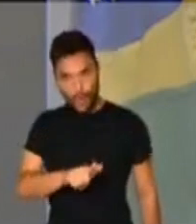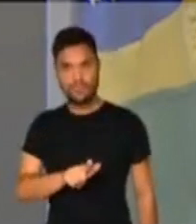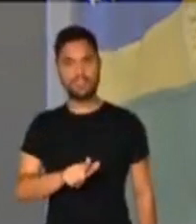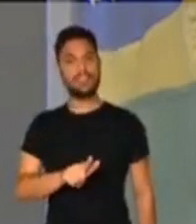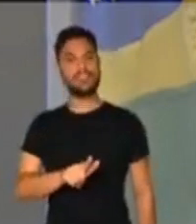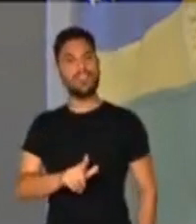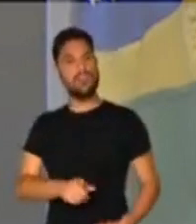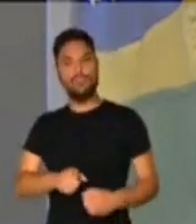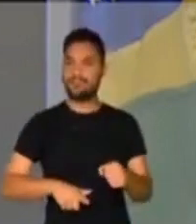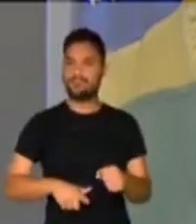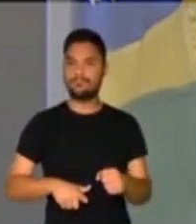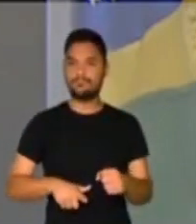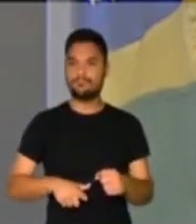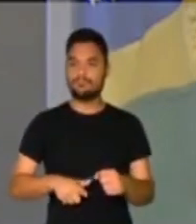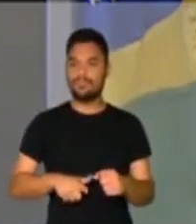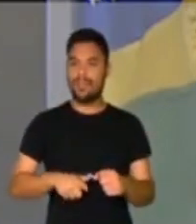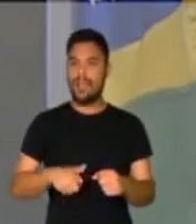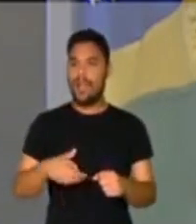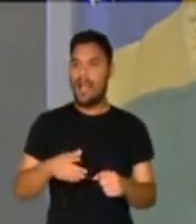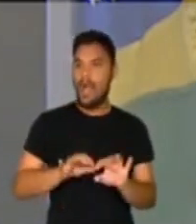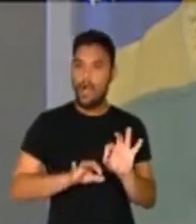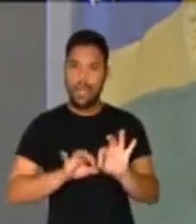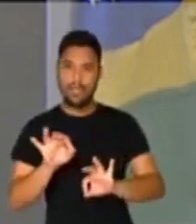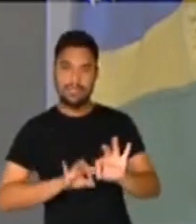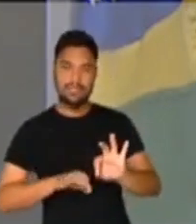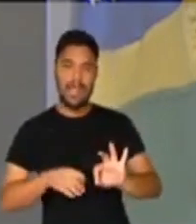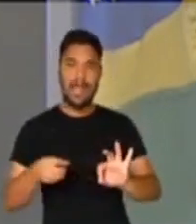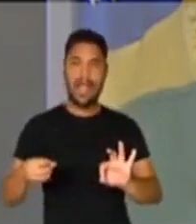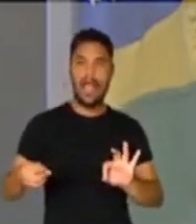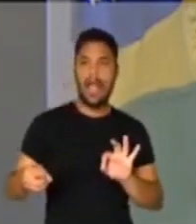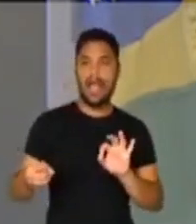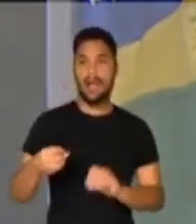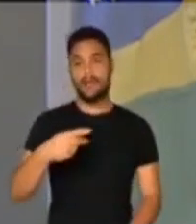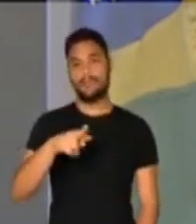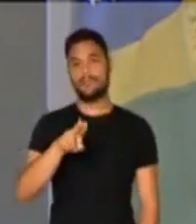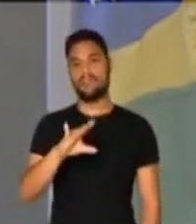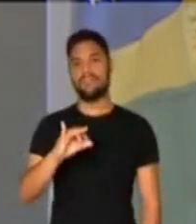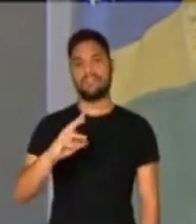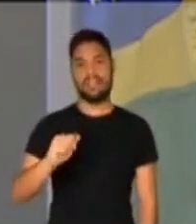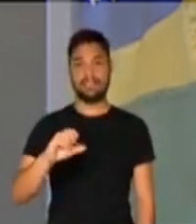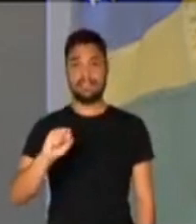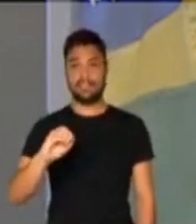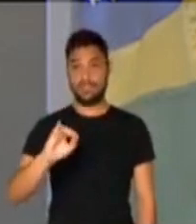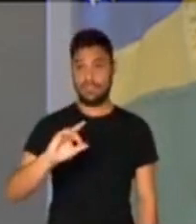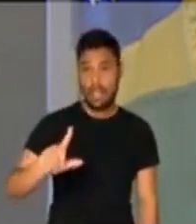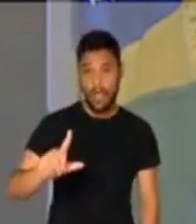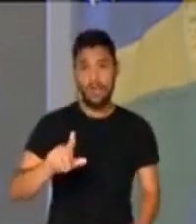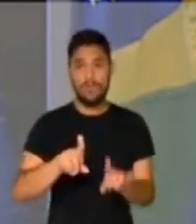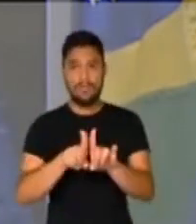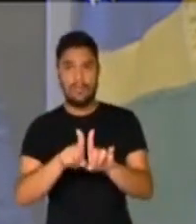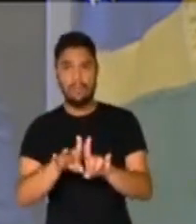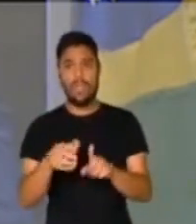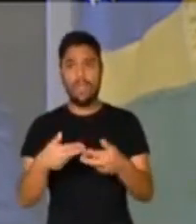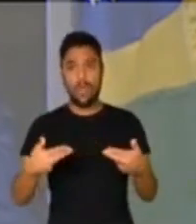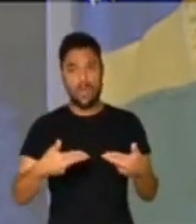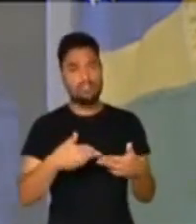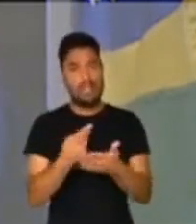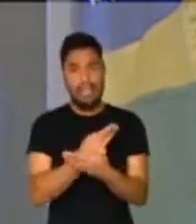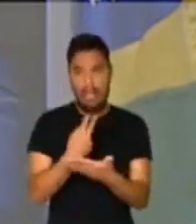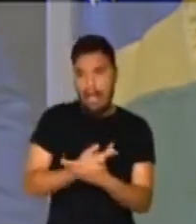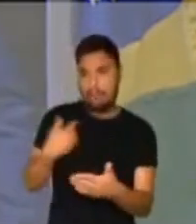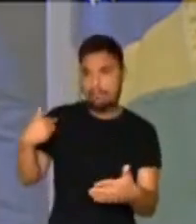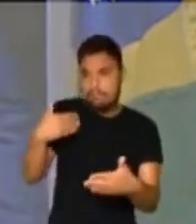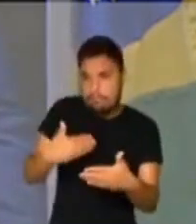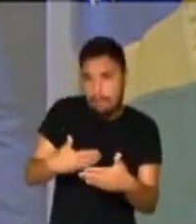restabilizar a previdência social, e fazer com que todos esses privilégios de distorções